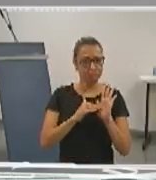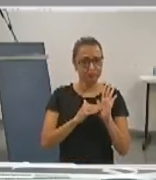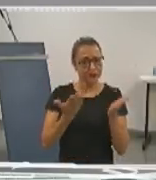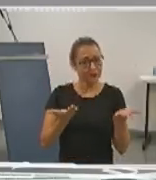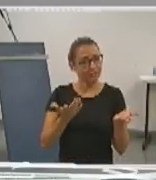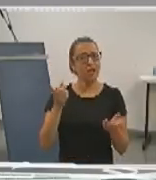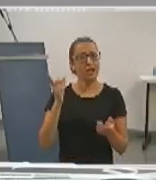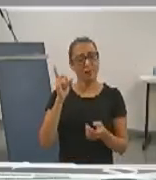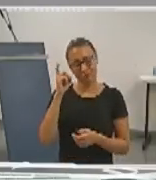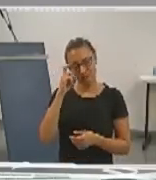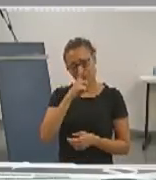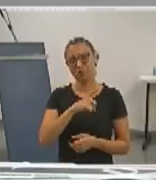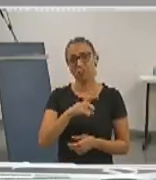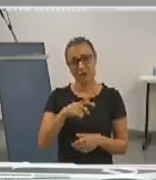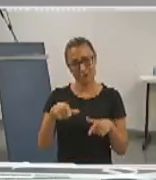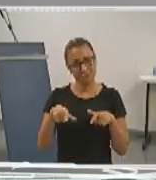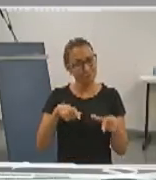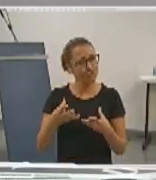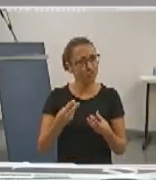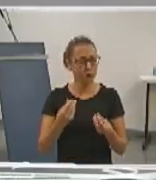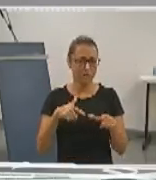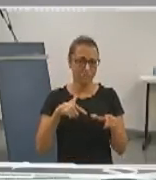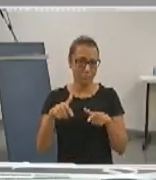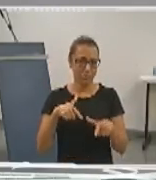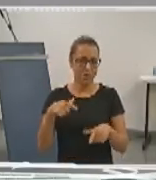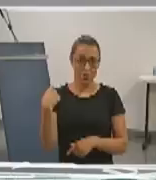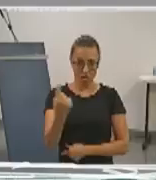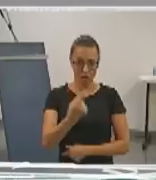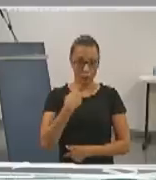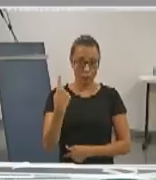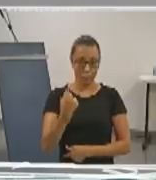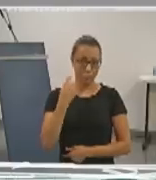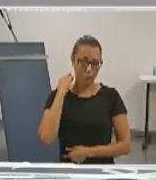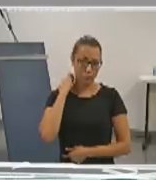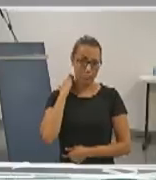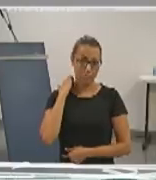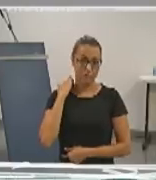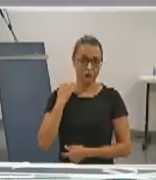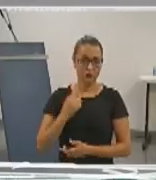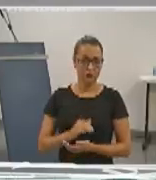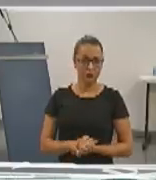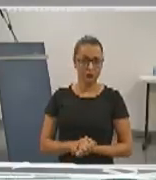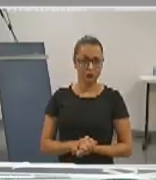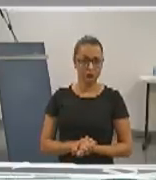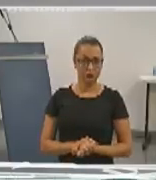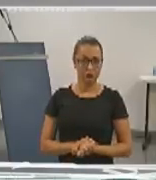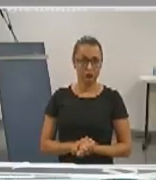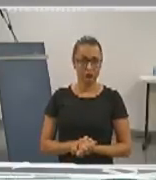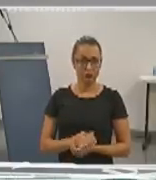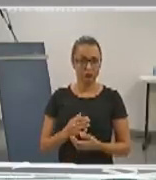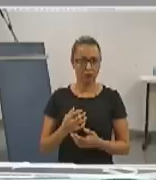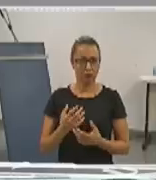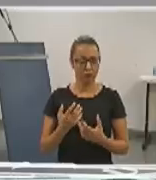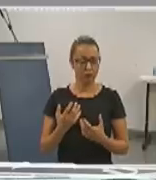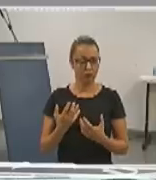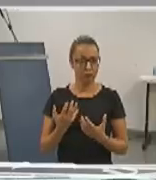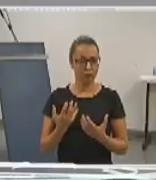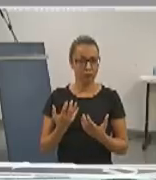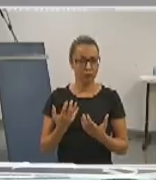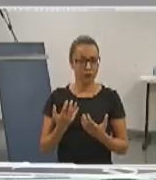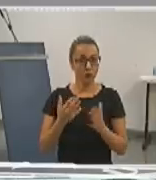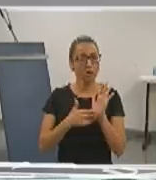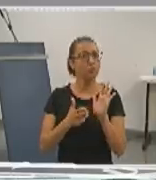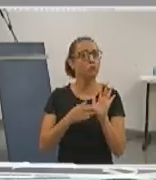ter muito trabalho, muito trabalho. Então, nós somos a favor disso, tanto que nós assinamos o documento. Então, o que